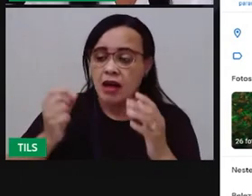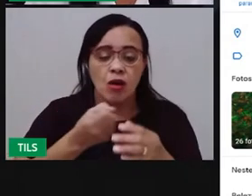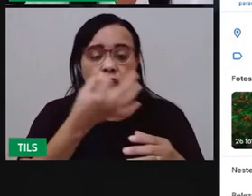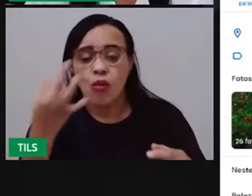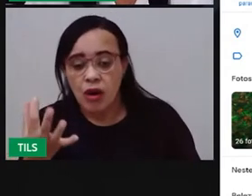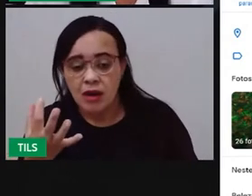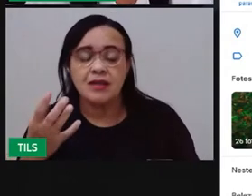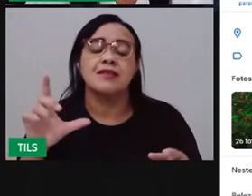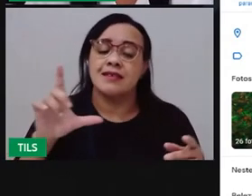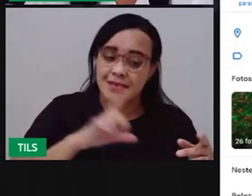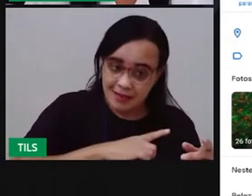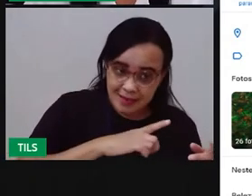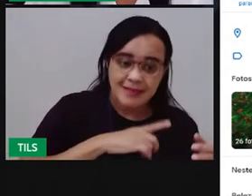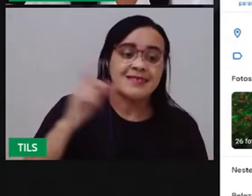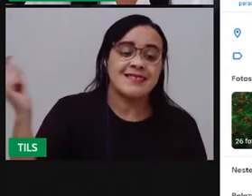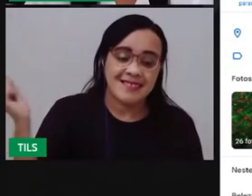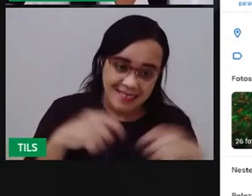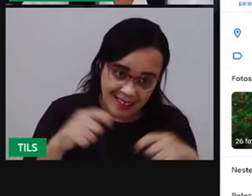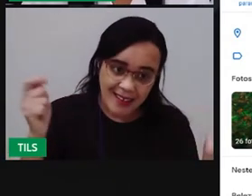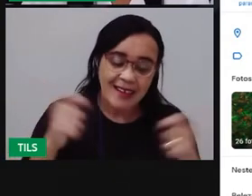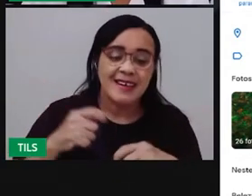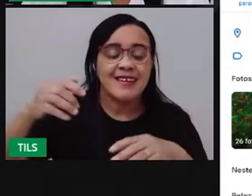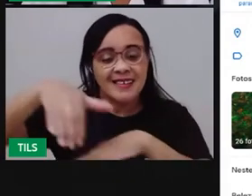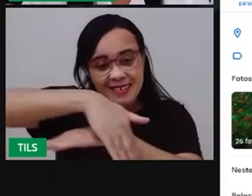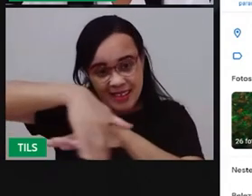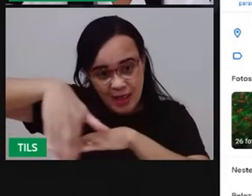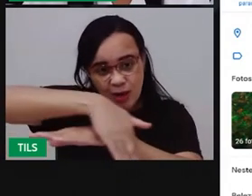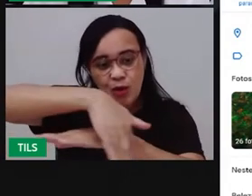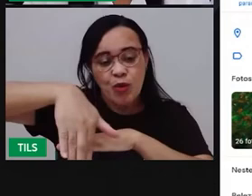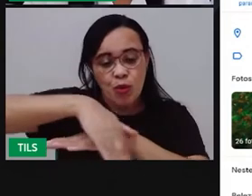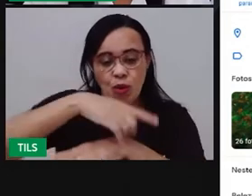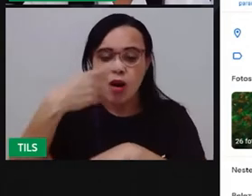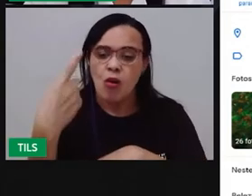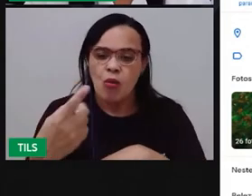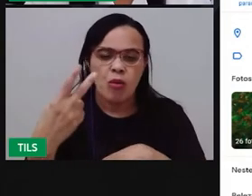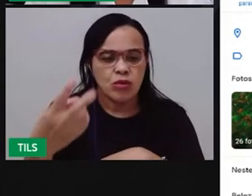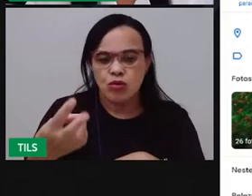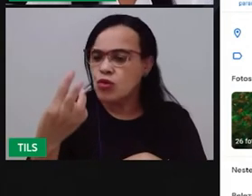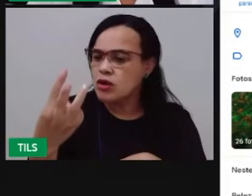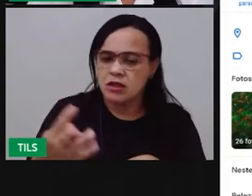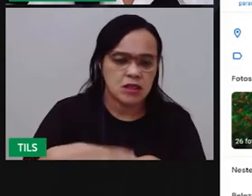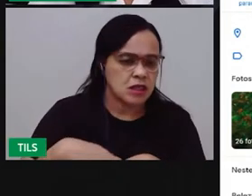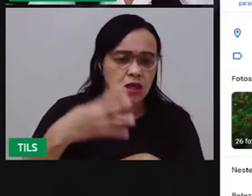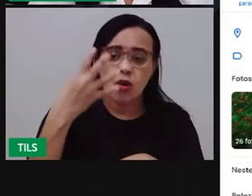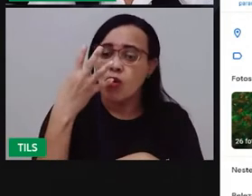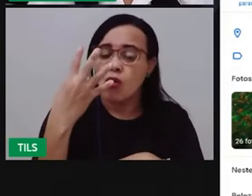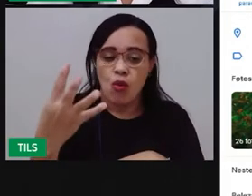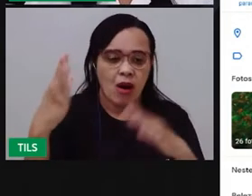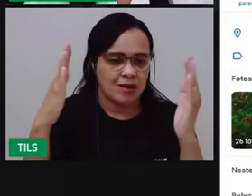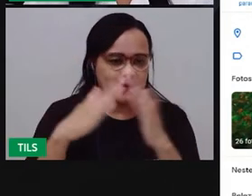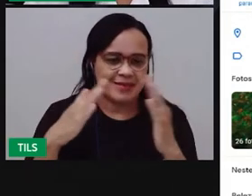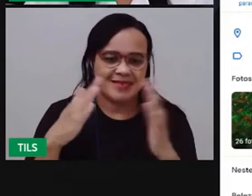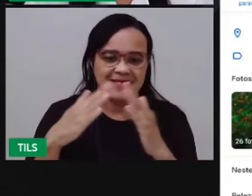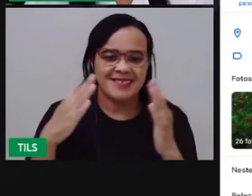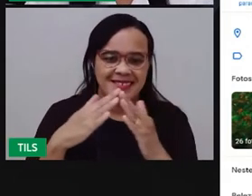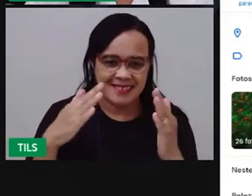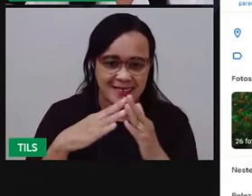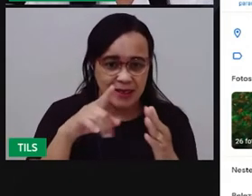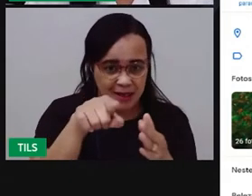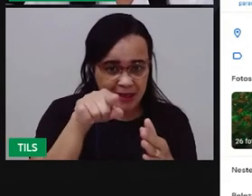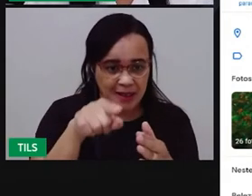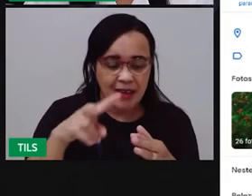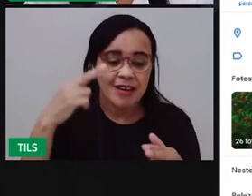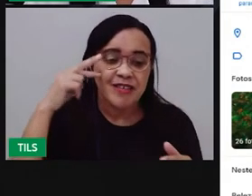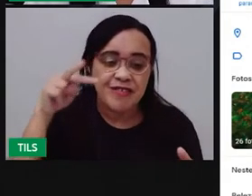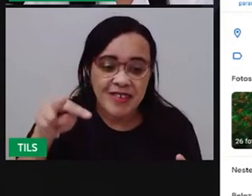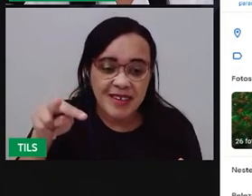aqui, ó. Nessa rua, eu vejo que tem uma, duas, três, quatro casas. Nessa rua.